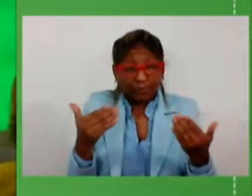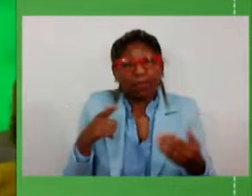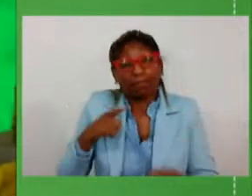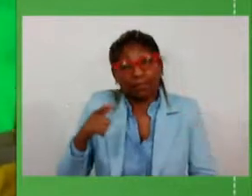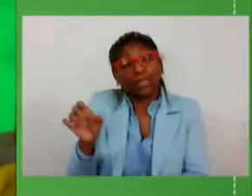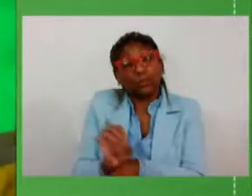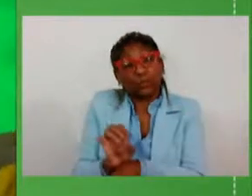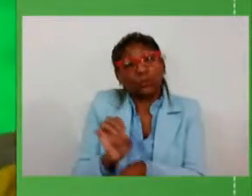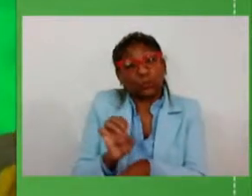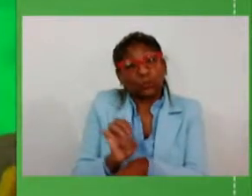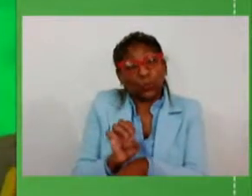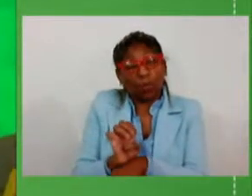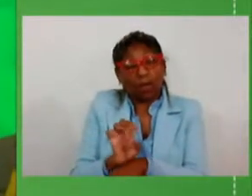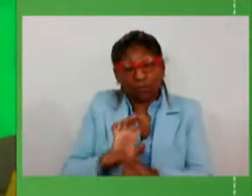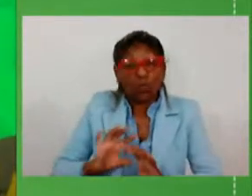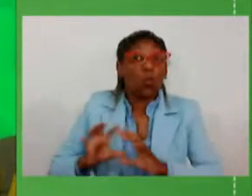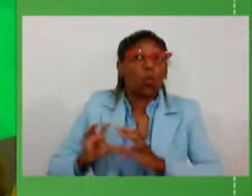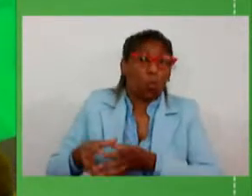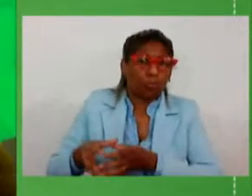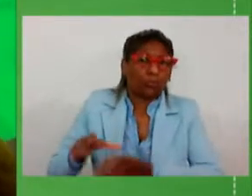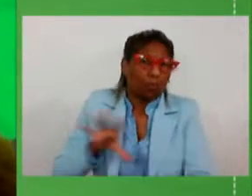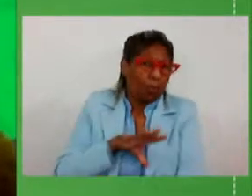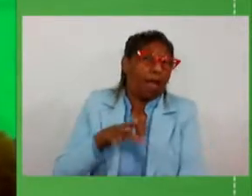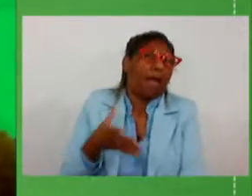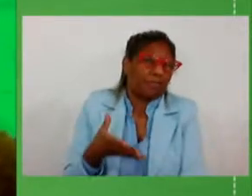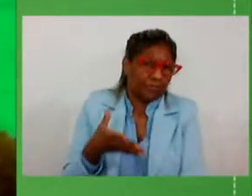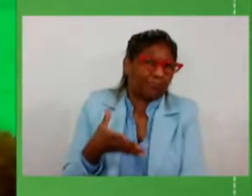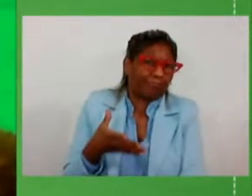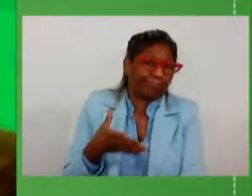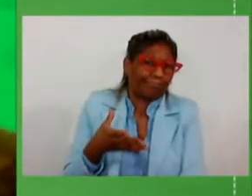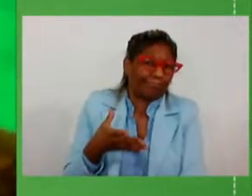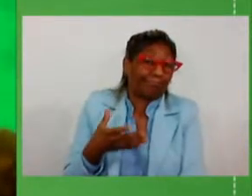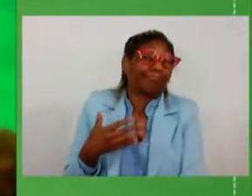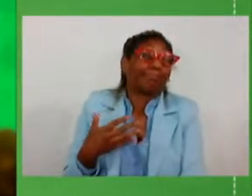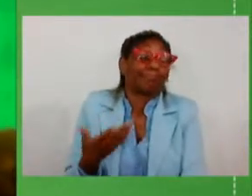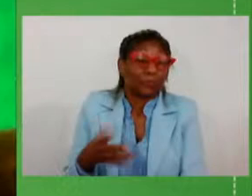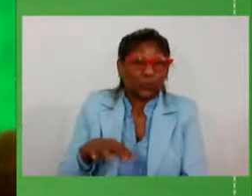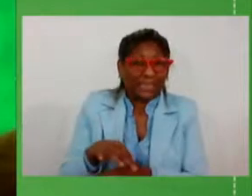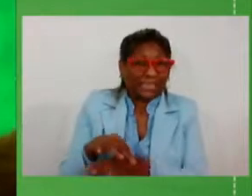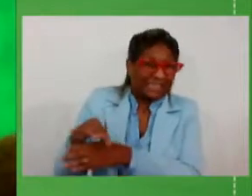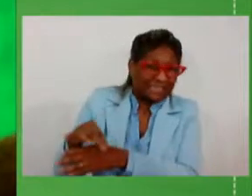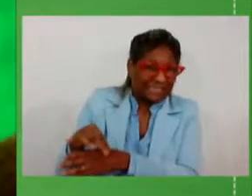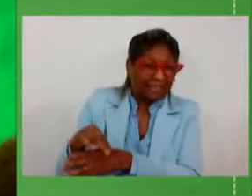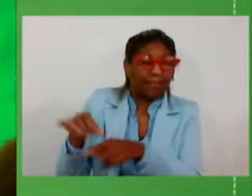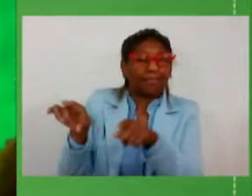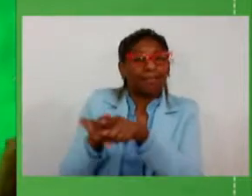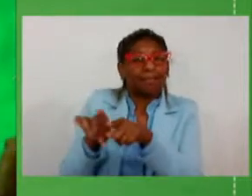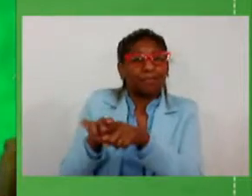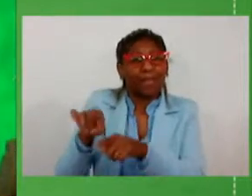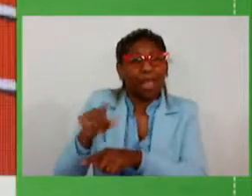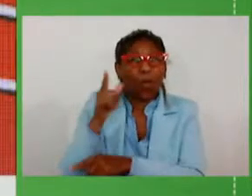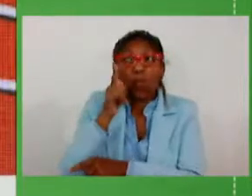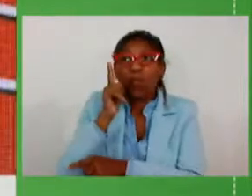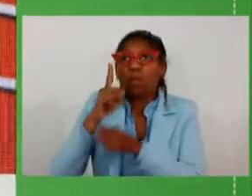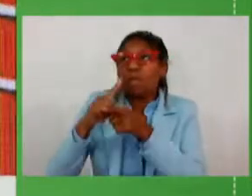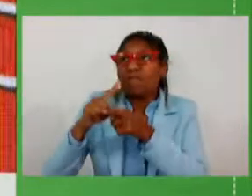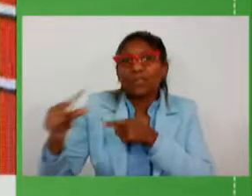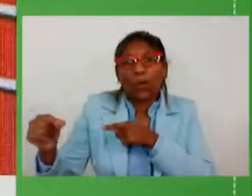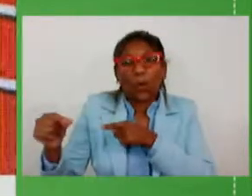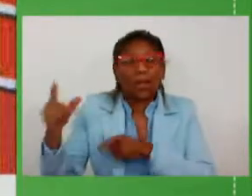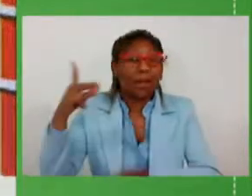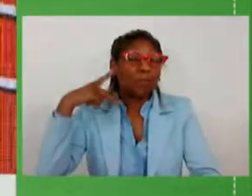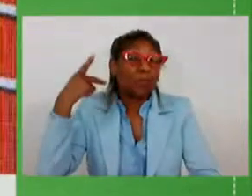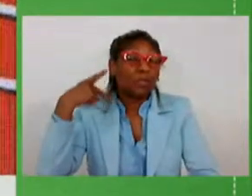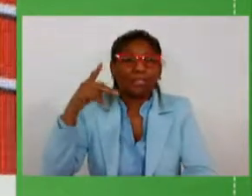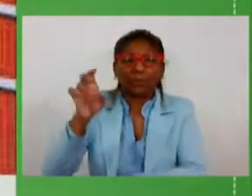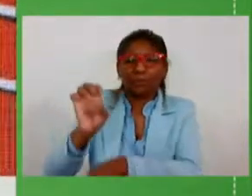apoio de uma base resistente corajosa mas é também uma vitória política do estado não